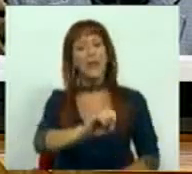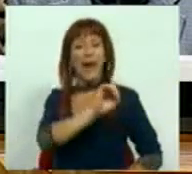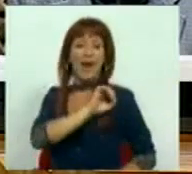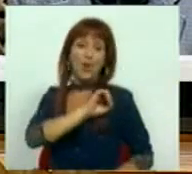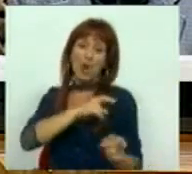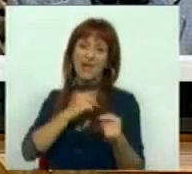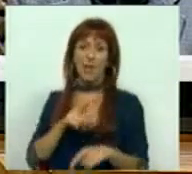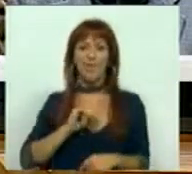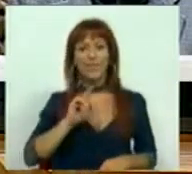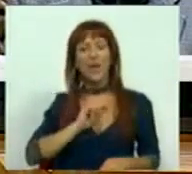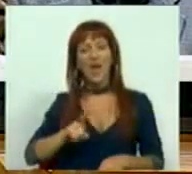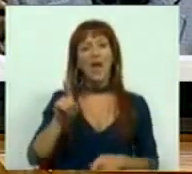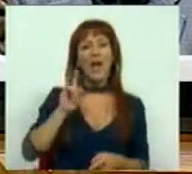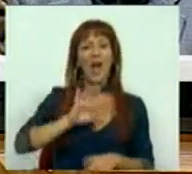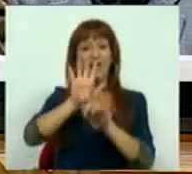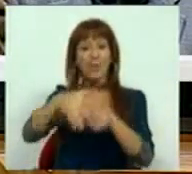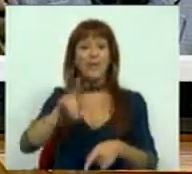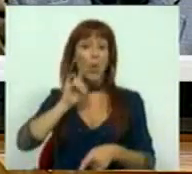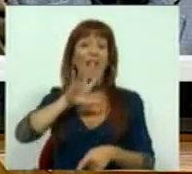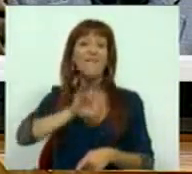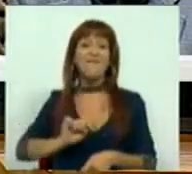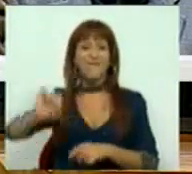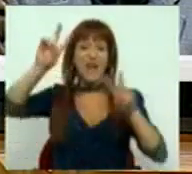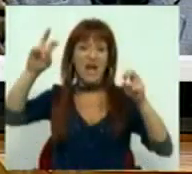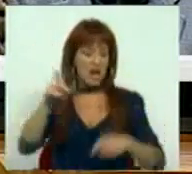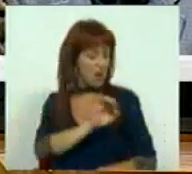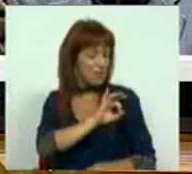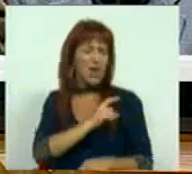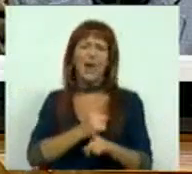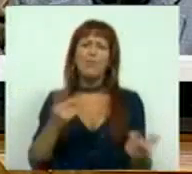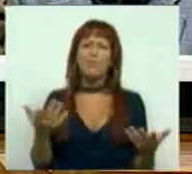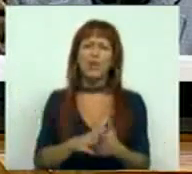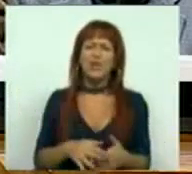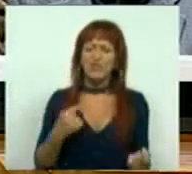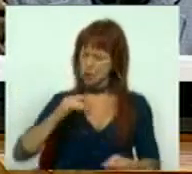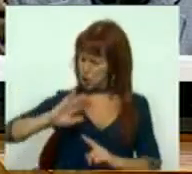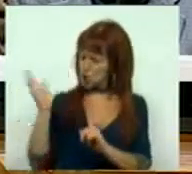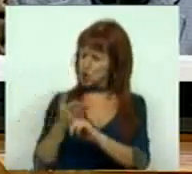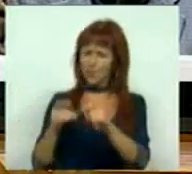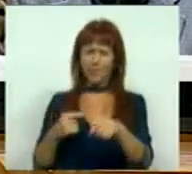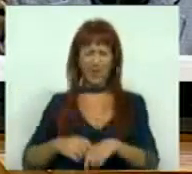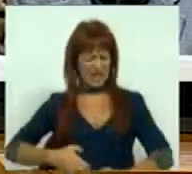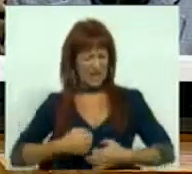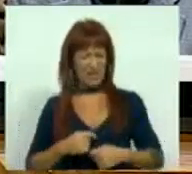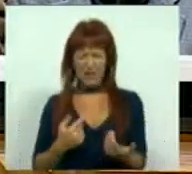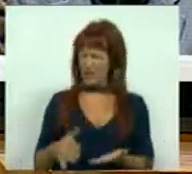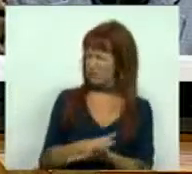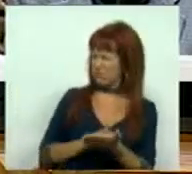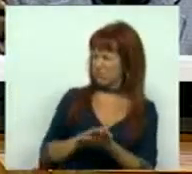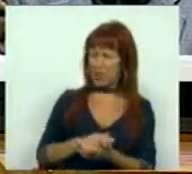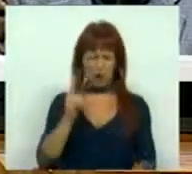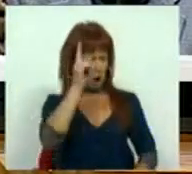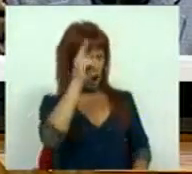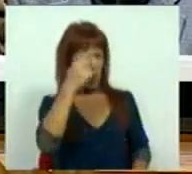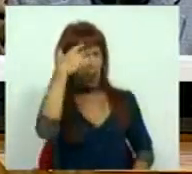A discriminação é filha da ignorância. E é filha também dos sentimentos de punição, sentimentos primitivos de julgar o